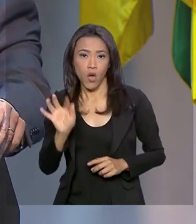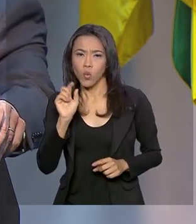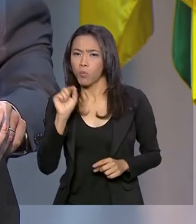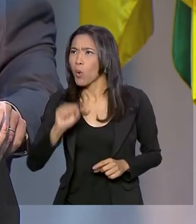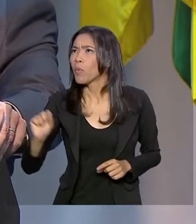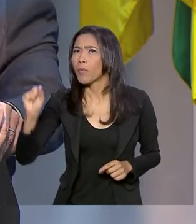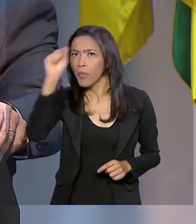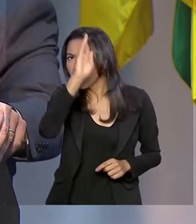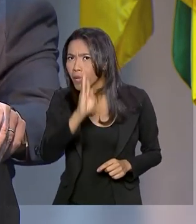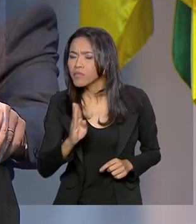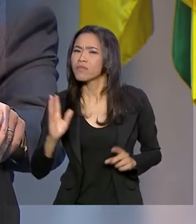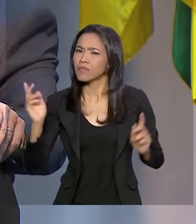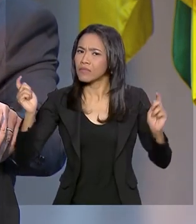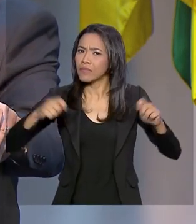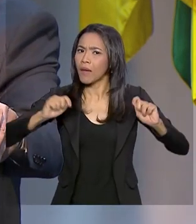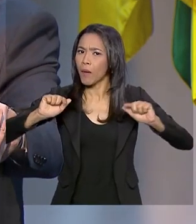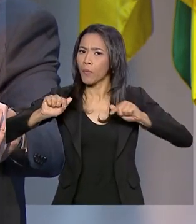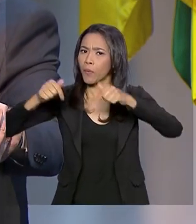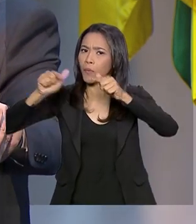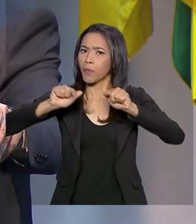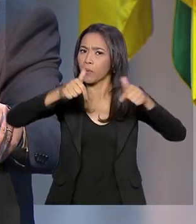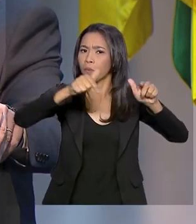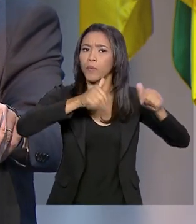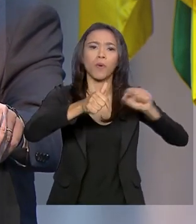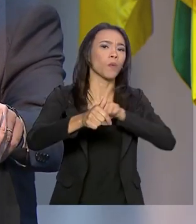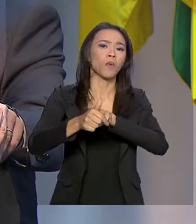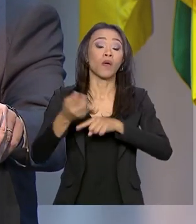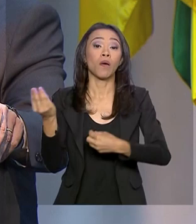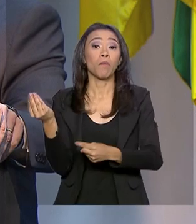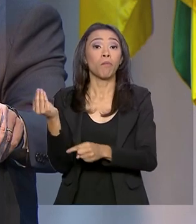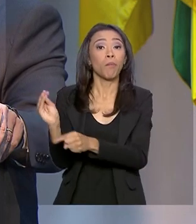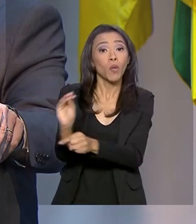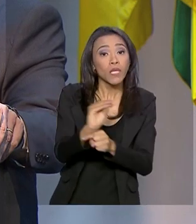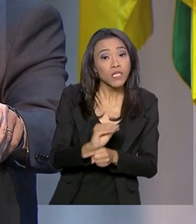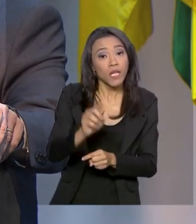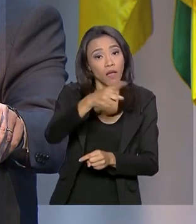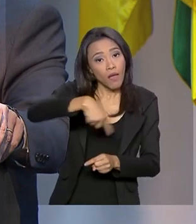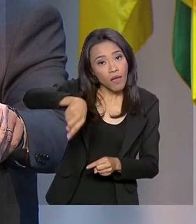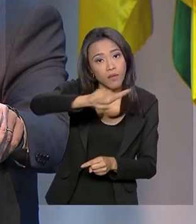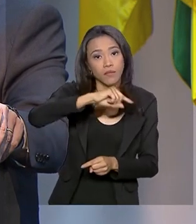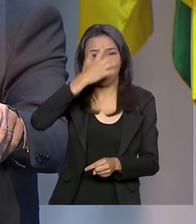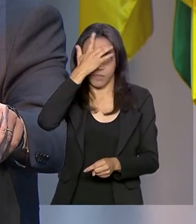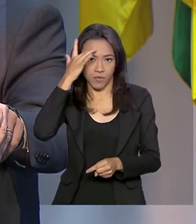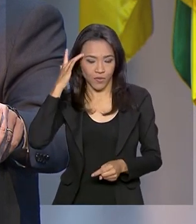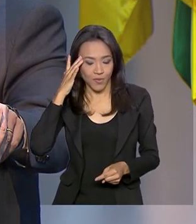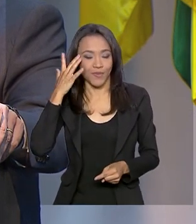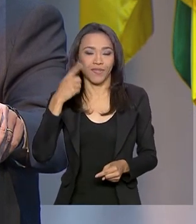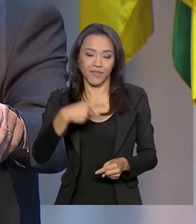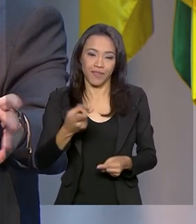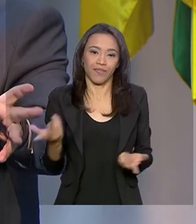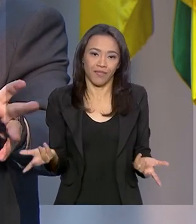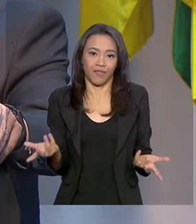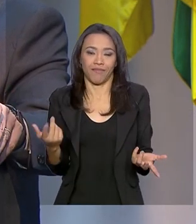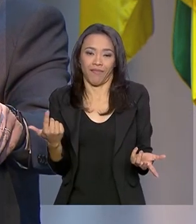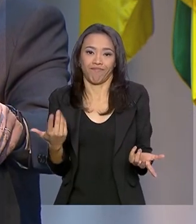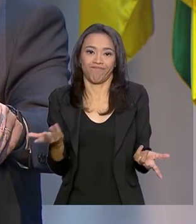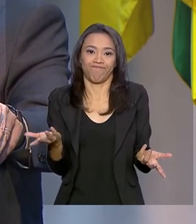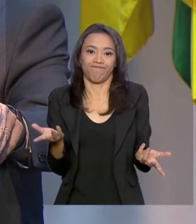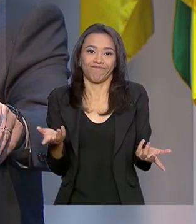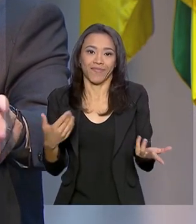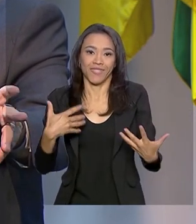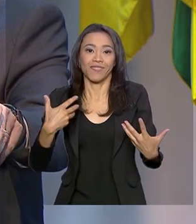atuar muito significativamente na proteção dessas pessoas que se encontram em situações vulneráveis. Às vezes,